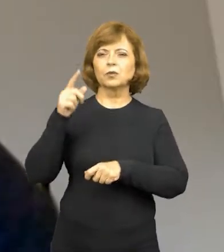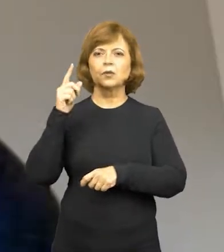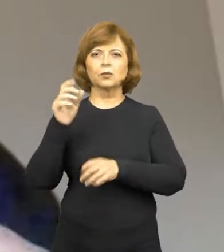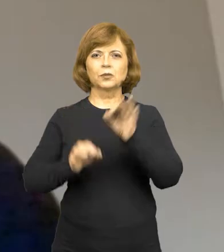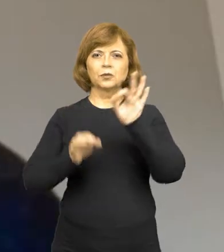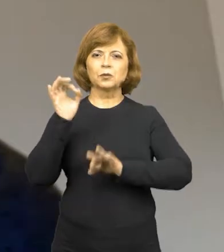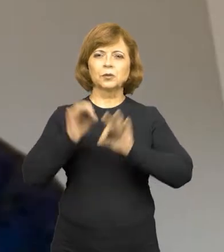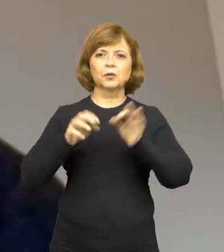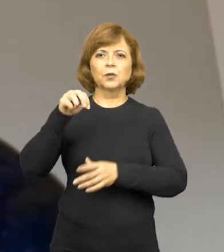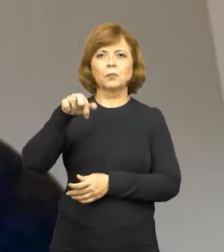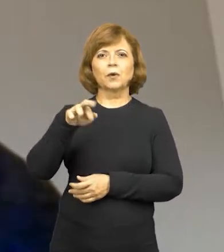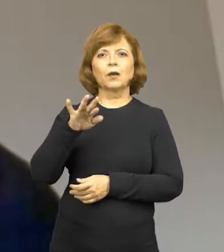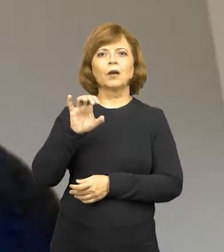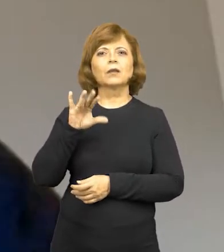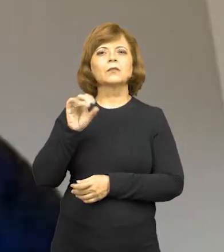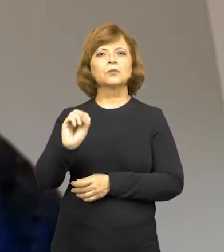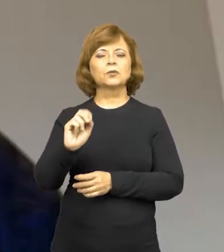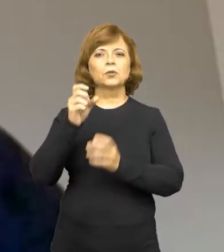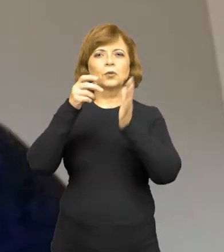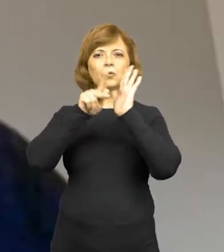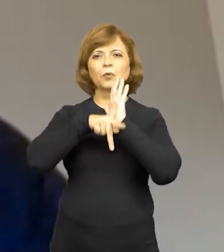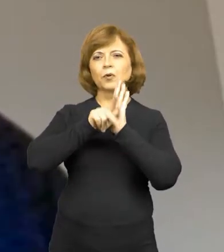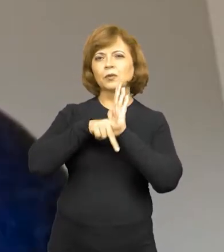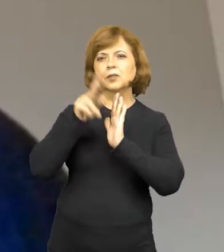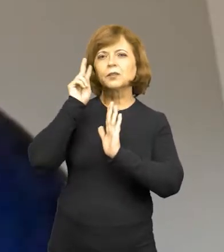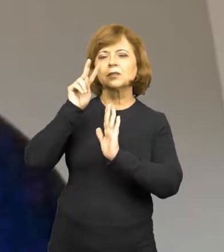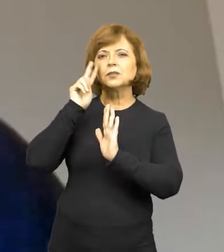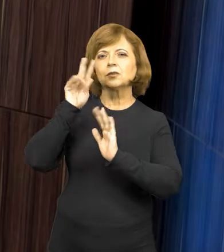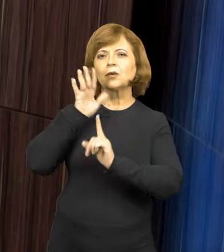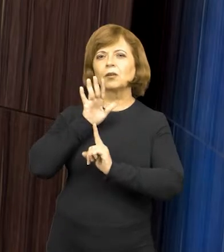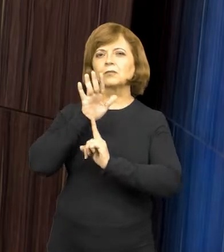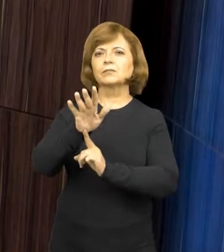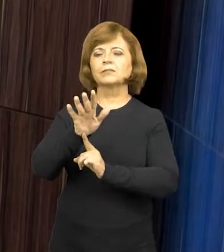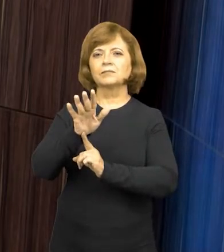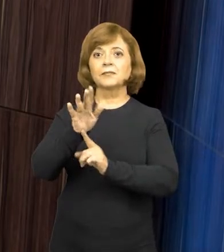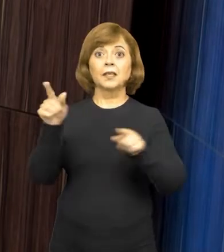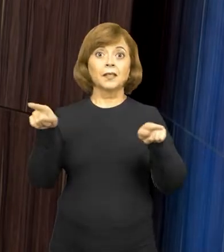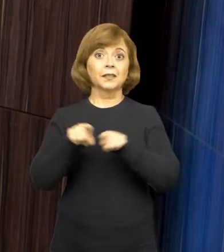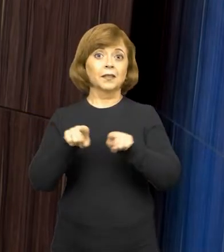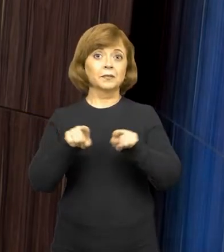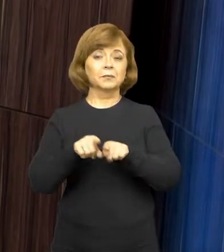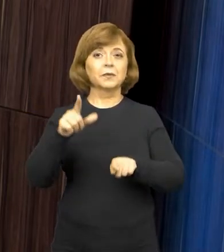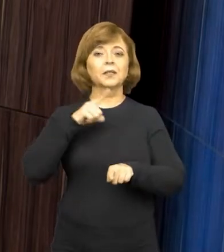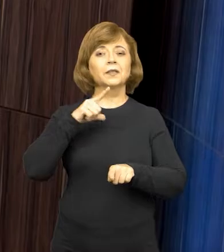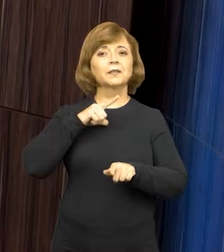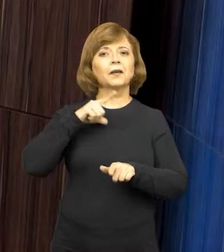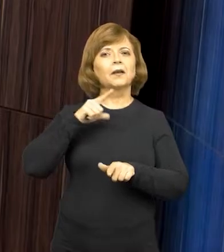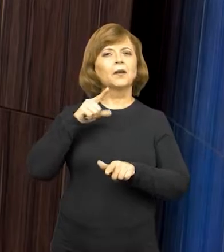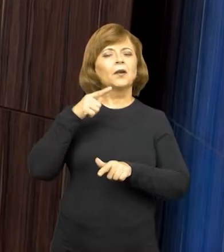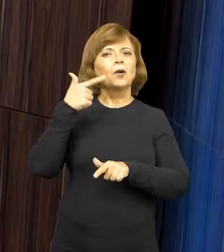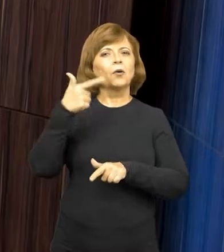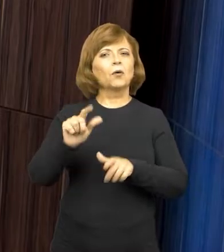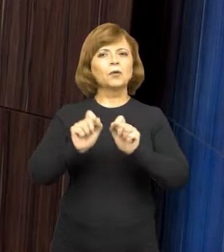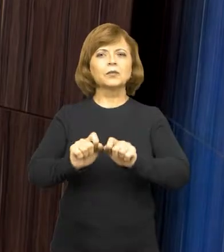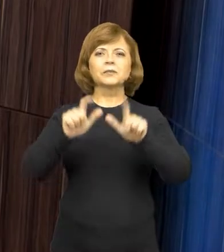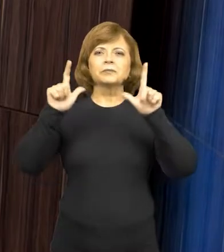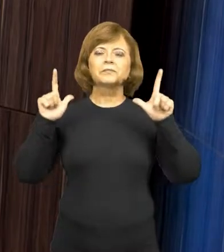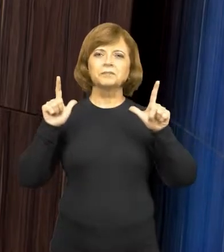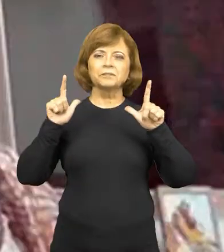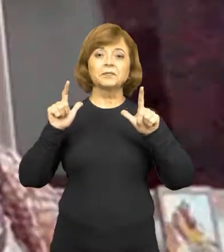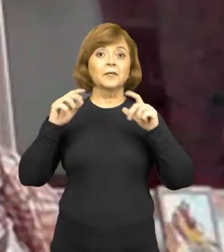Márcio Klang, que vai falar sobre o projeto História em Destaque. E teremos também mais uma edição do quadro